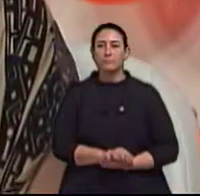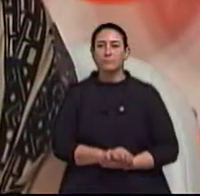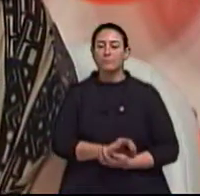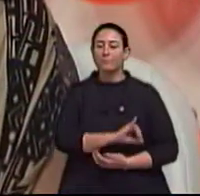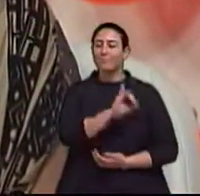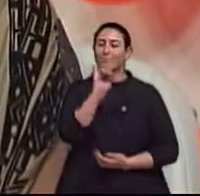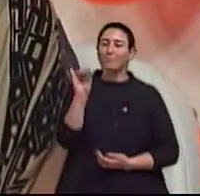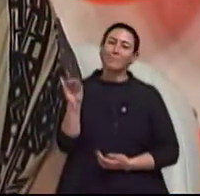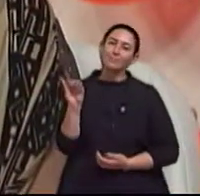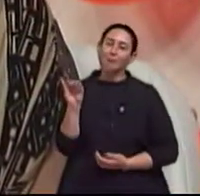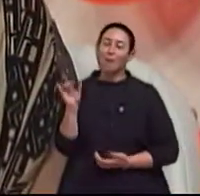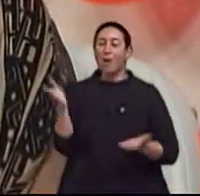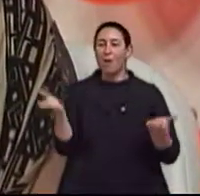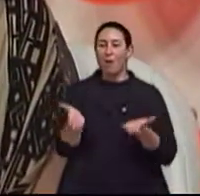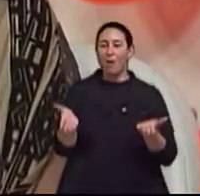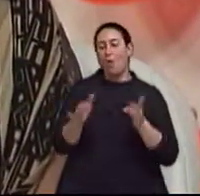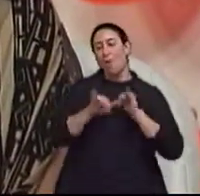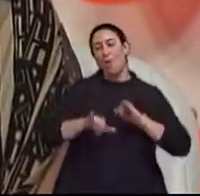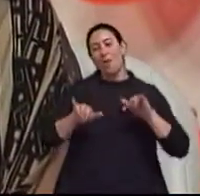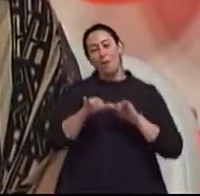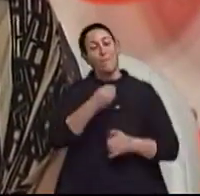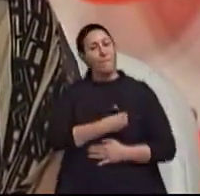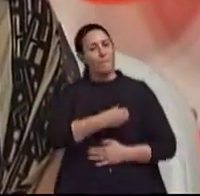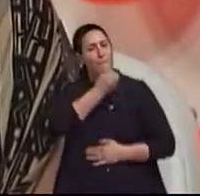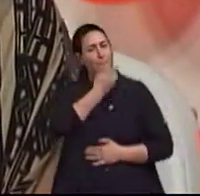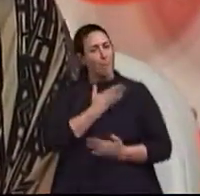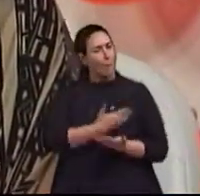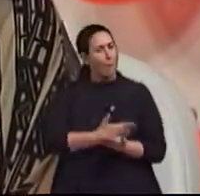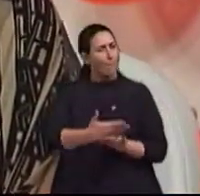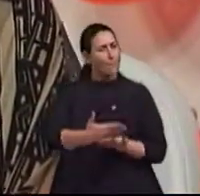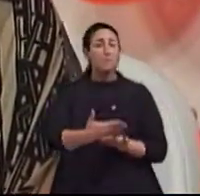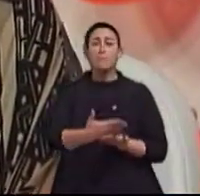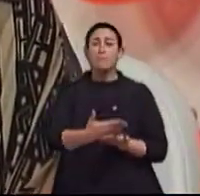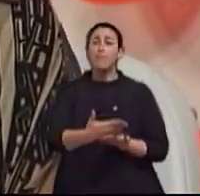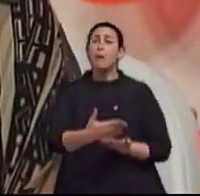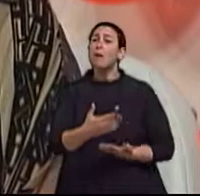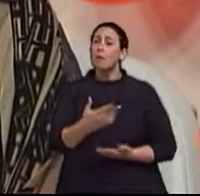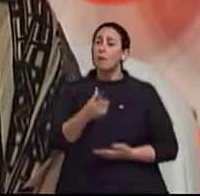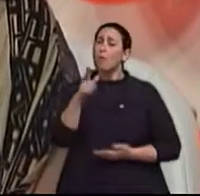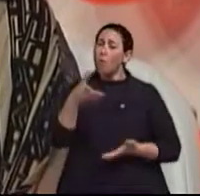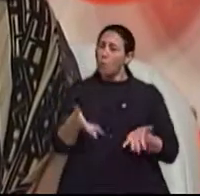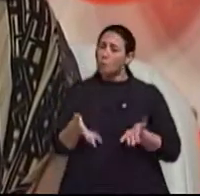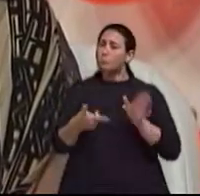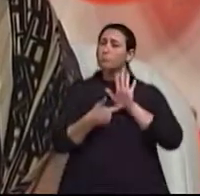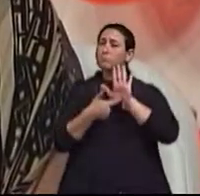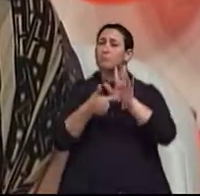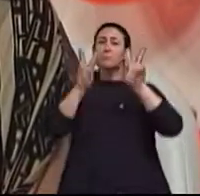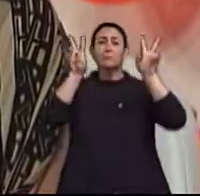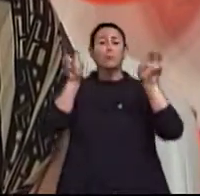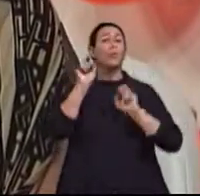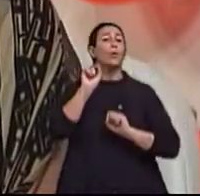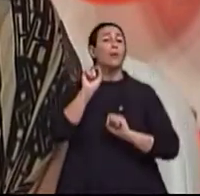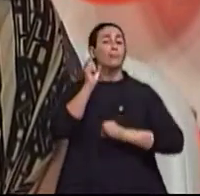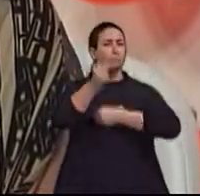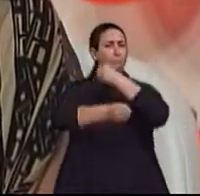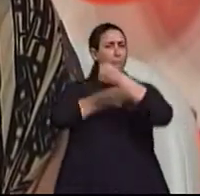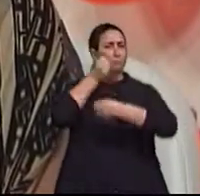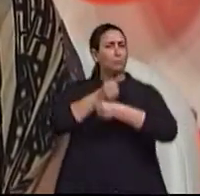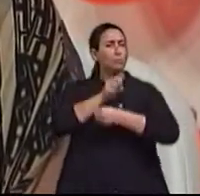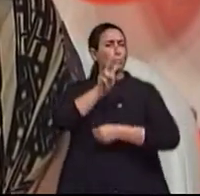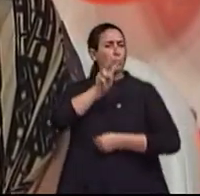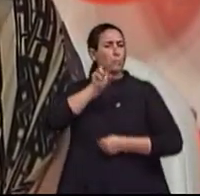Olá, o nosso Viva Bem está começando e hoje apresentamos mais um tema da série 2050.